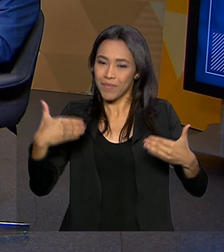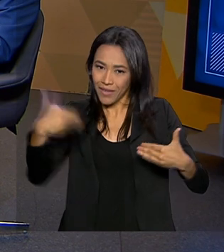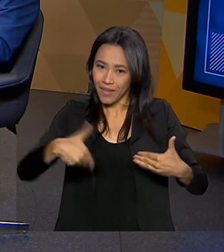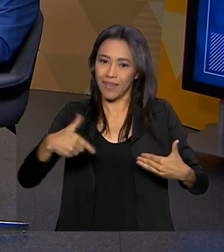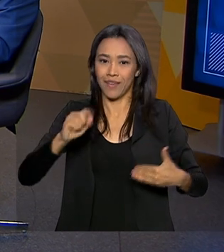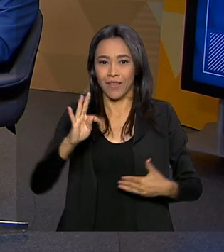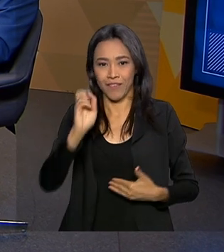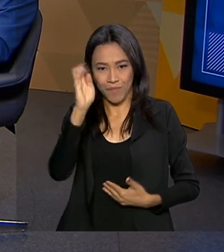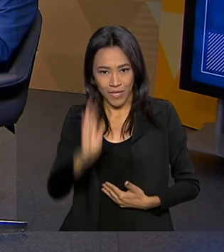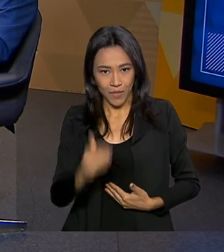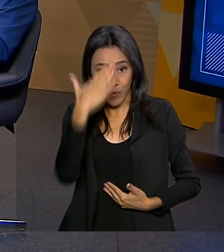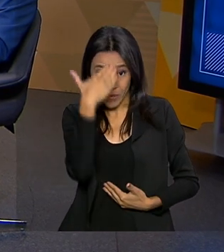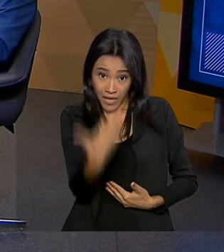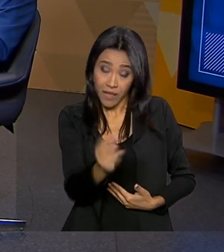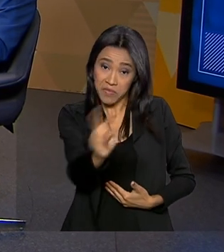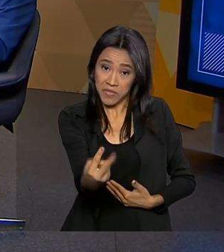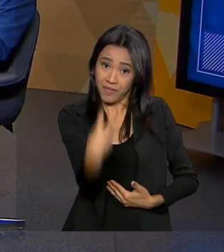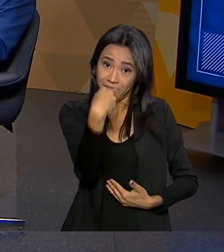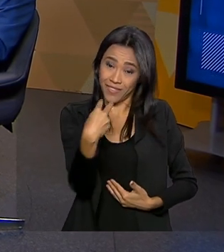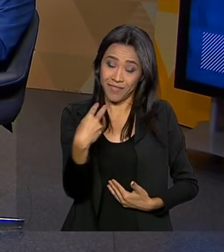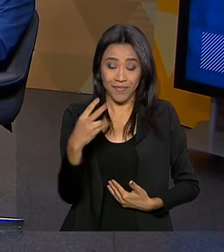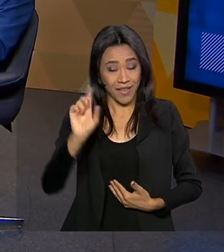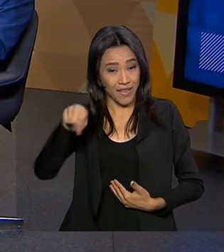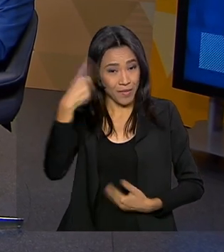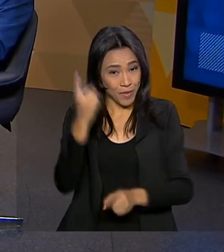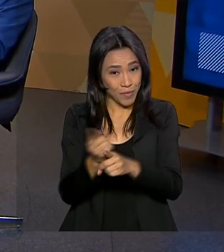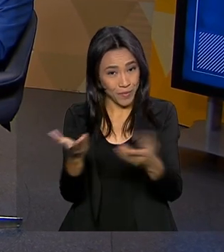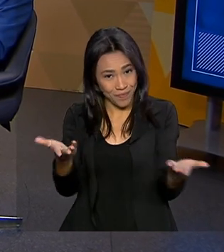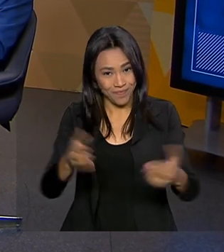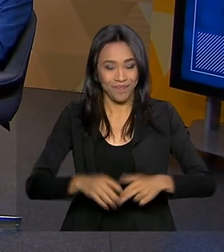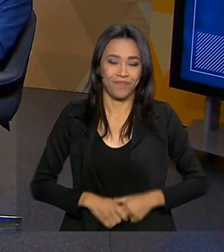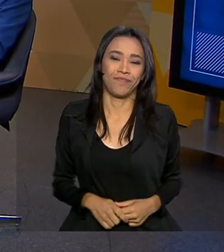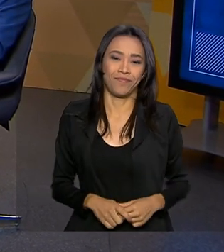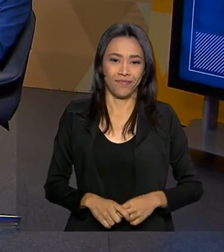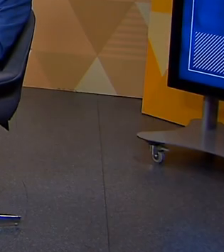na TV Brasil. Obrigado pela companhia e até o próximo programa.